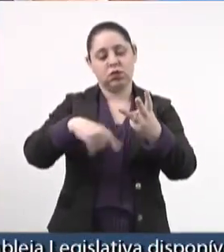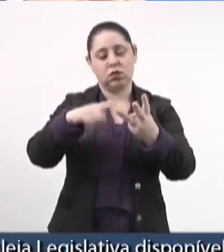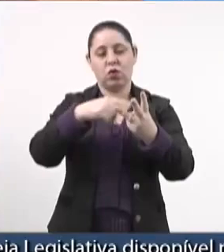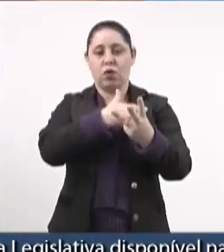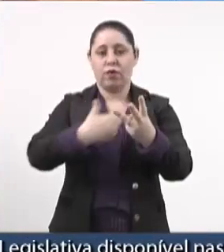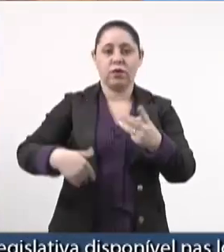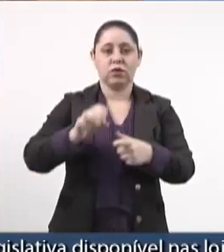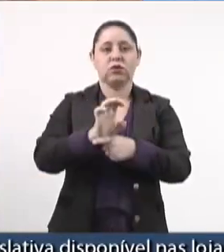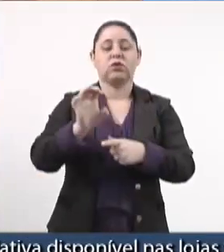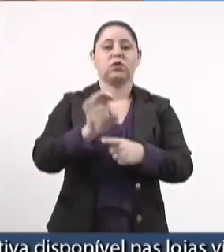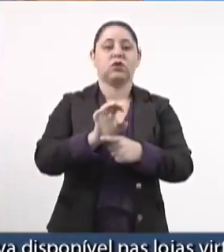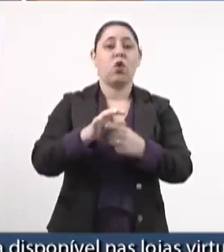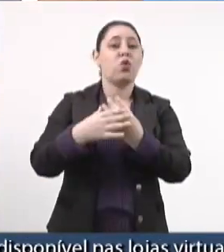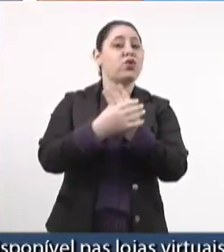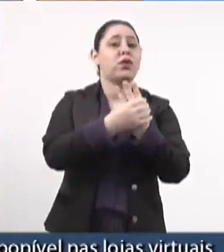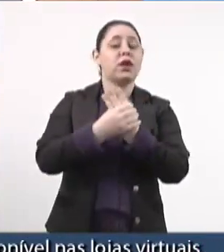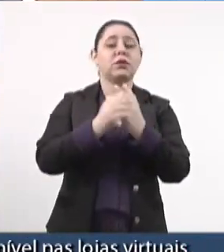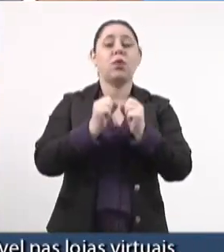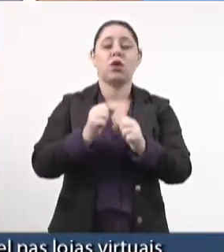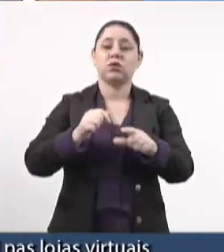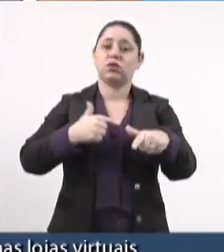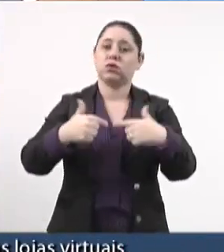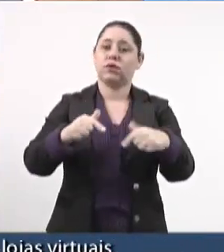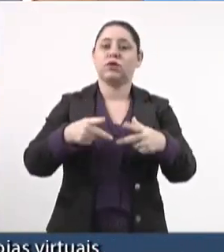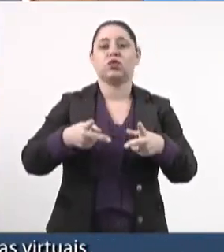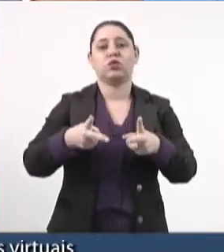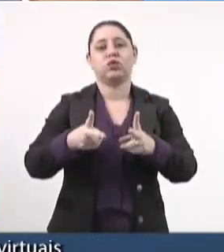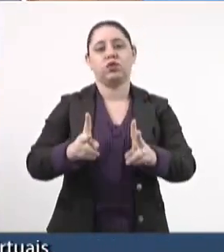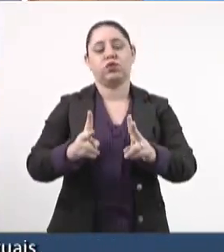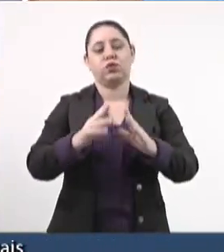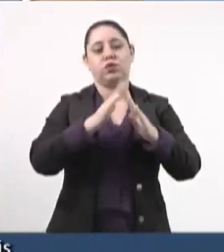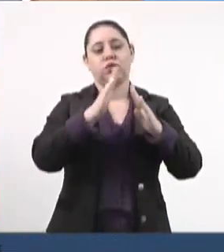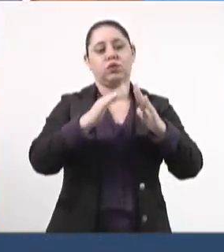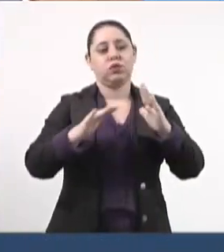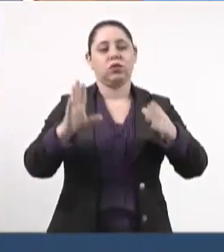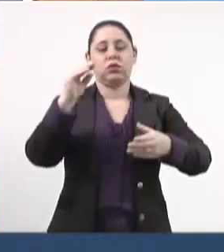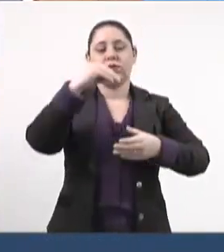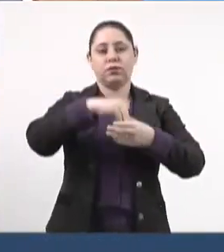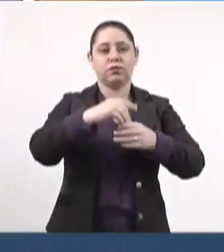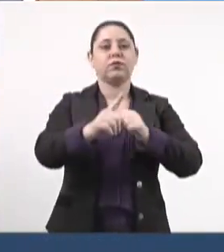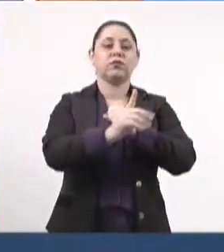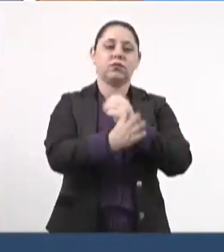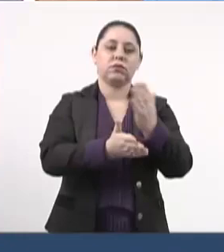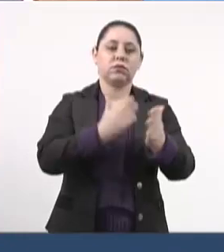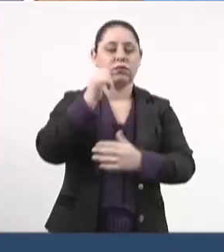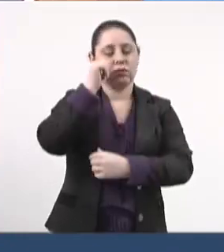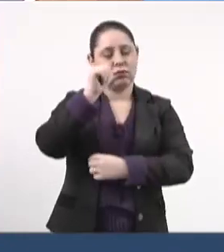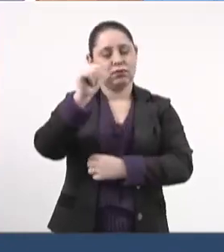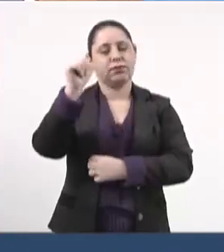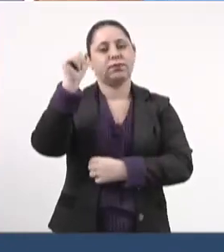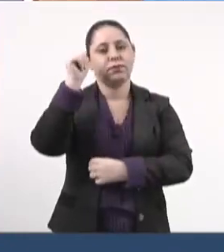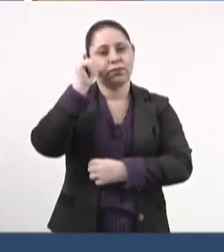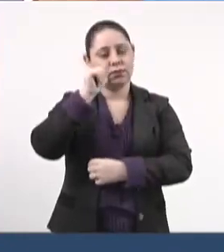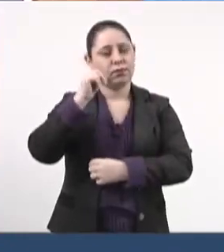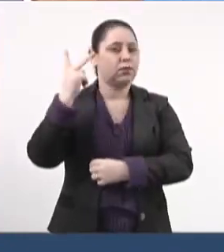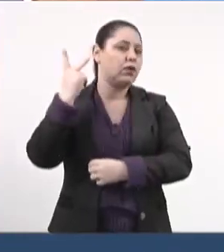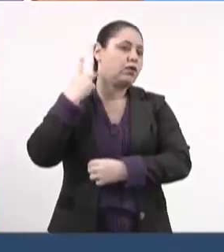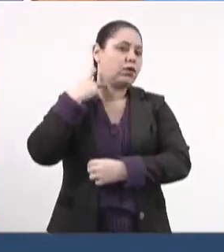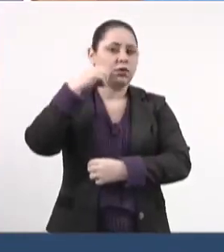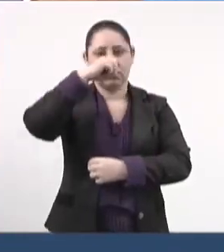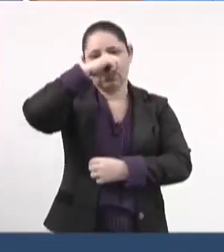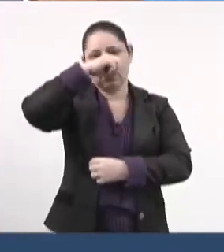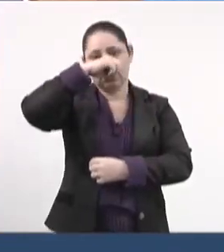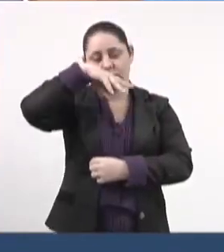Governo do Estado, para que esses serviços possam continuar atendendo as mulheres vítimas de